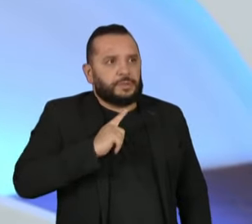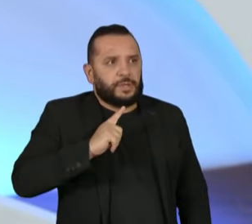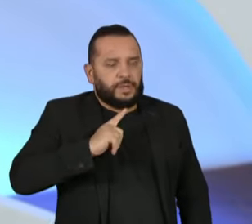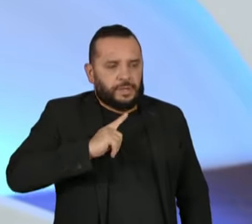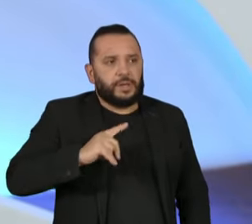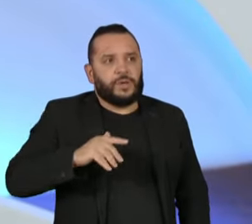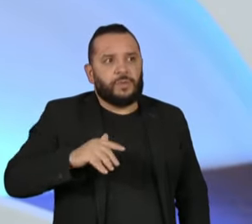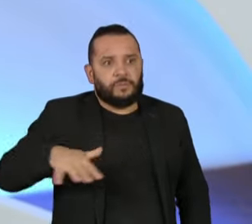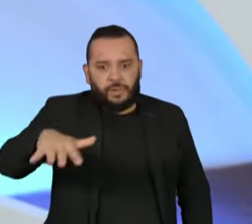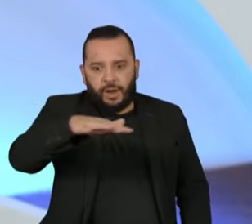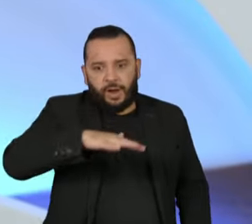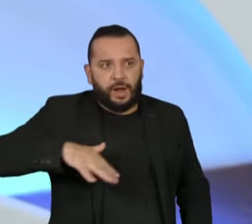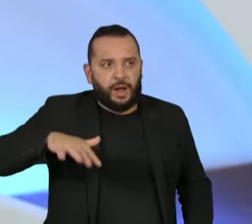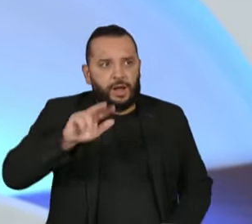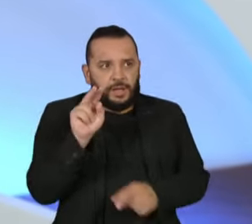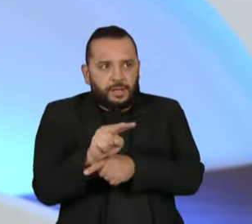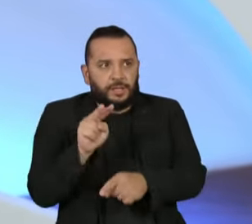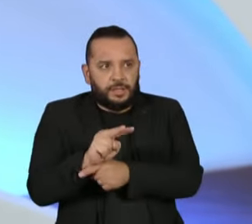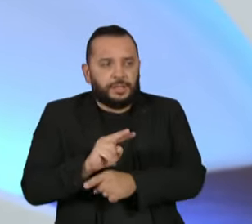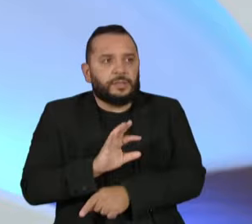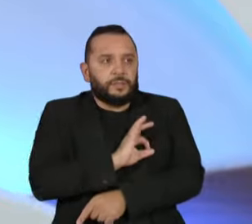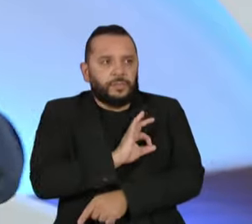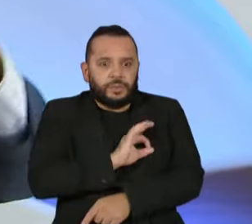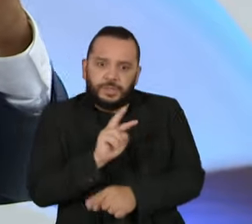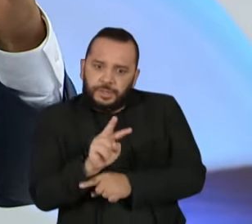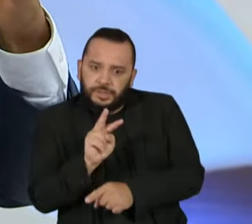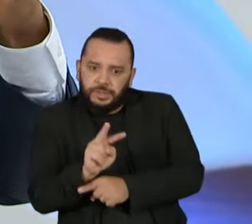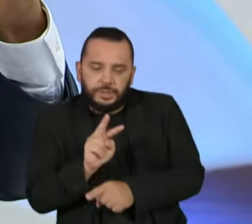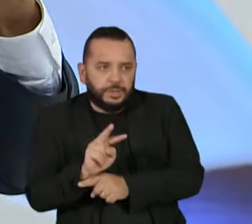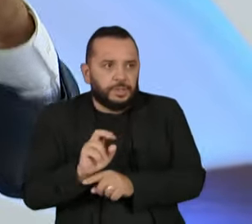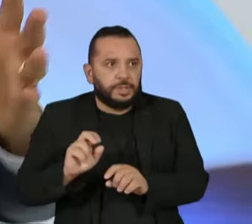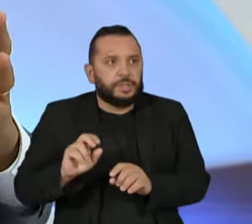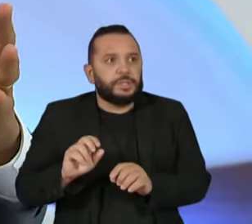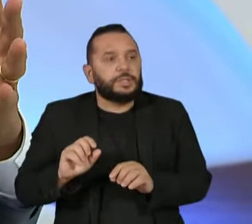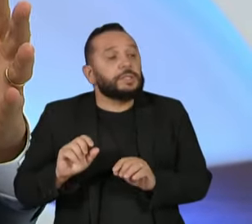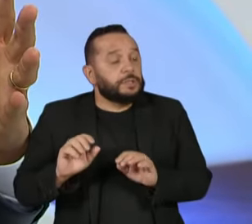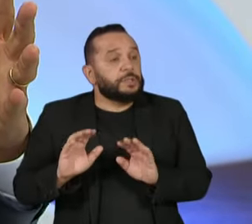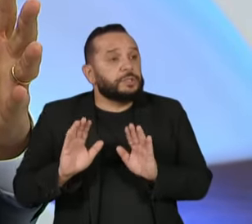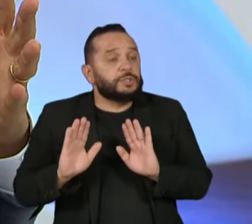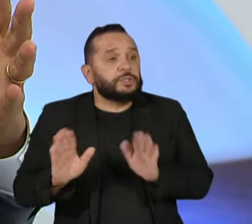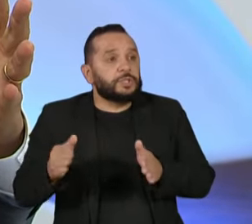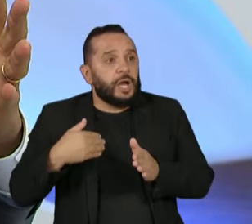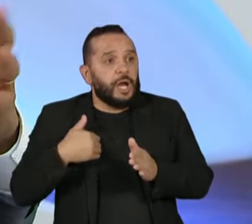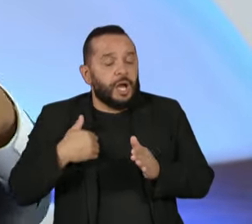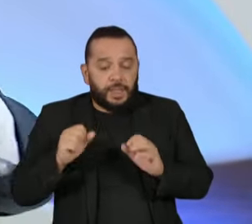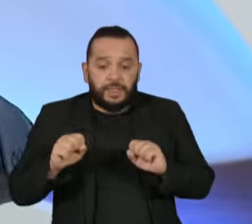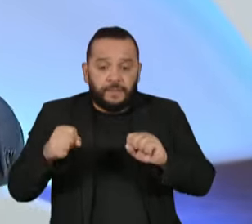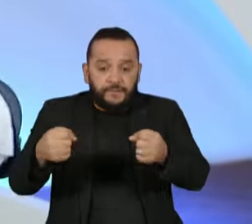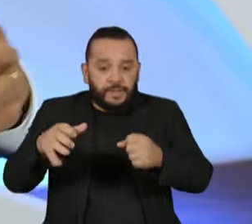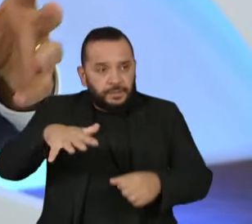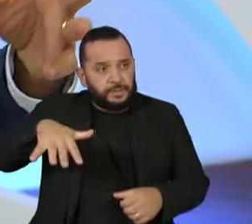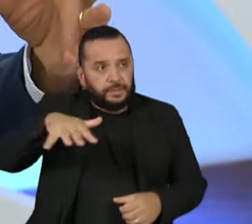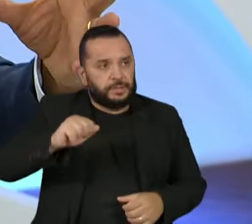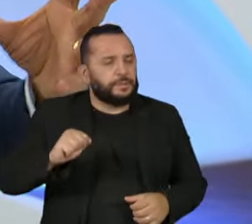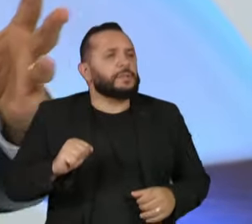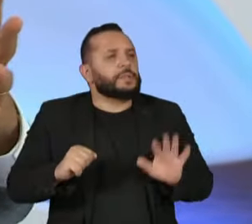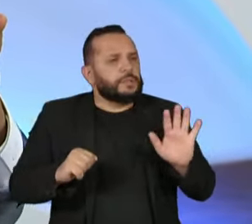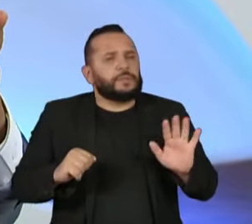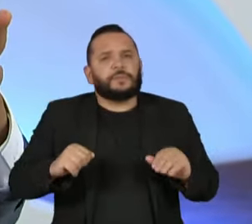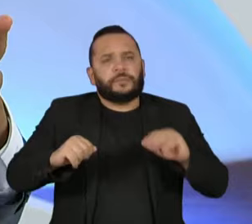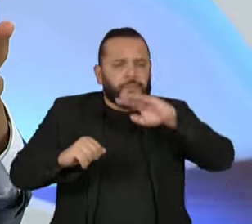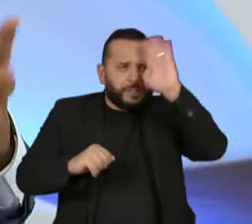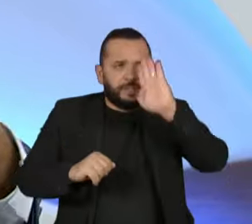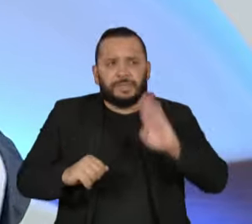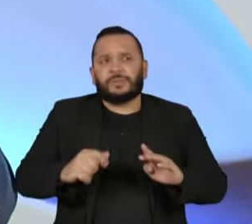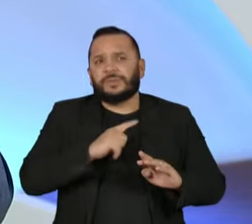cuidar de segurança, ele aceitou agora na campanha que o poder central do Brasil, que tem problemas que são de